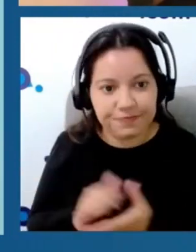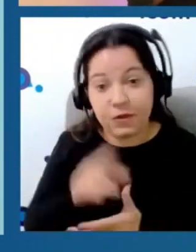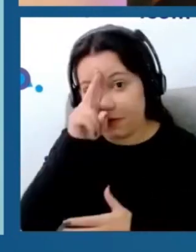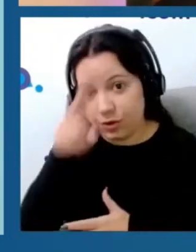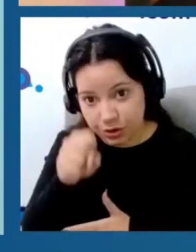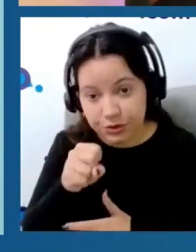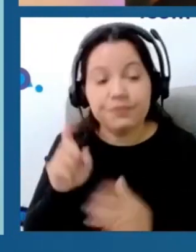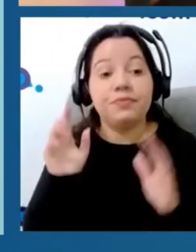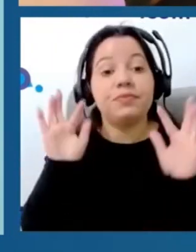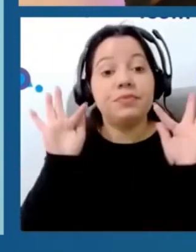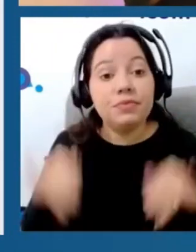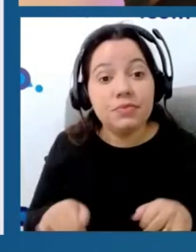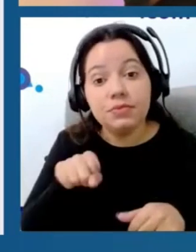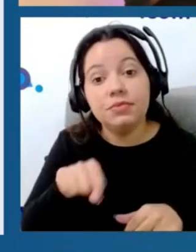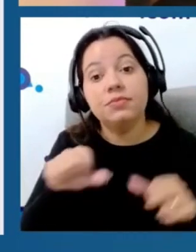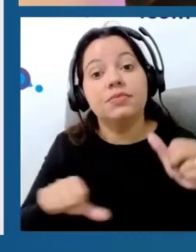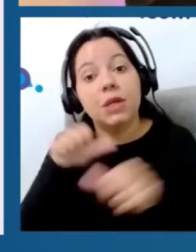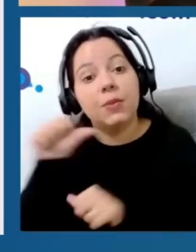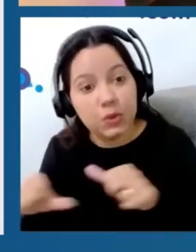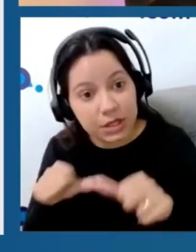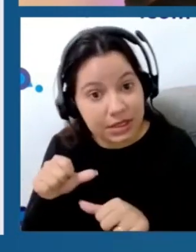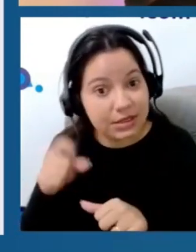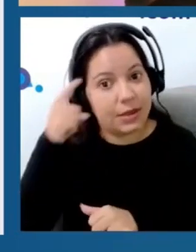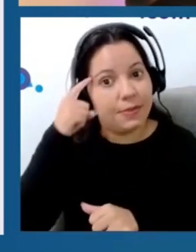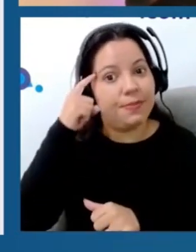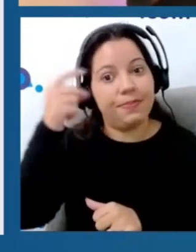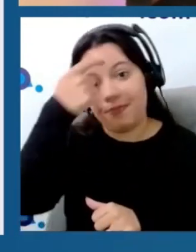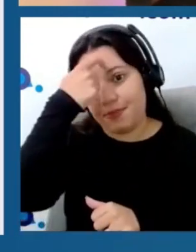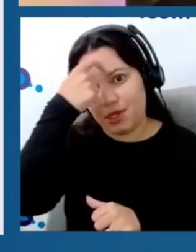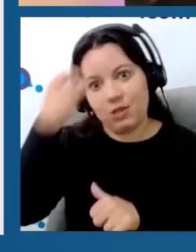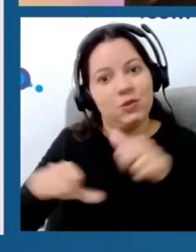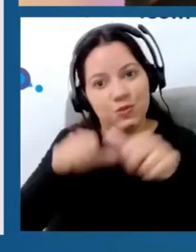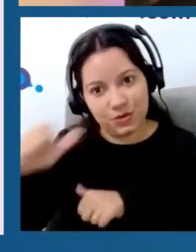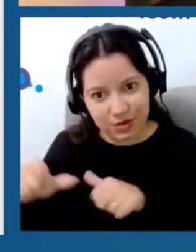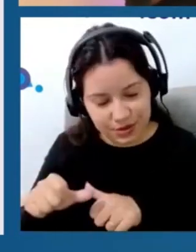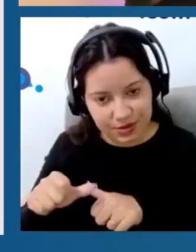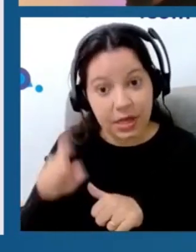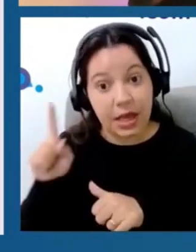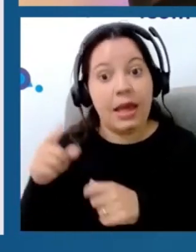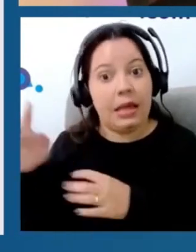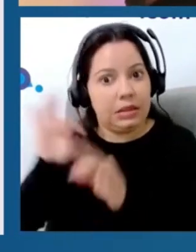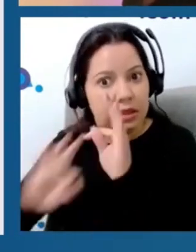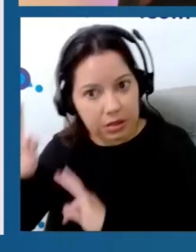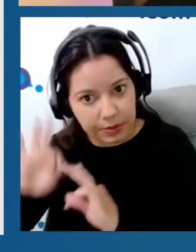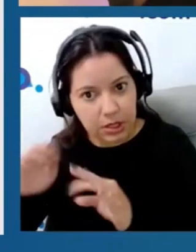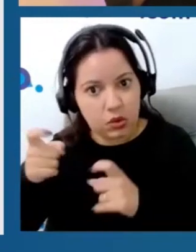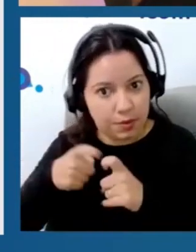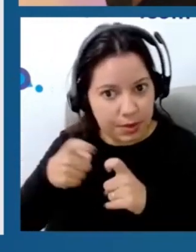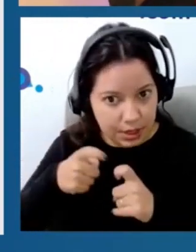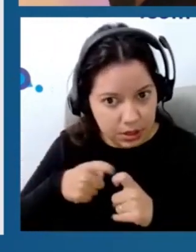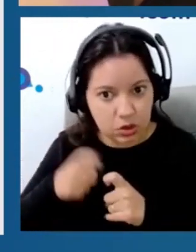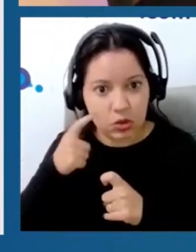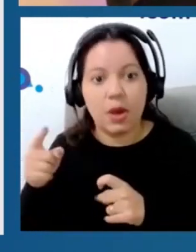nossa fala, é sobre uma mudança de mindset. Então, o tratamento clínico tem sido proposto baseado em